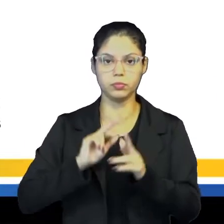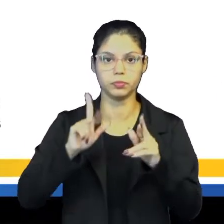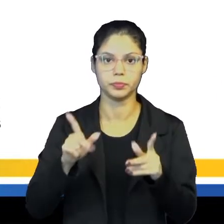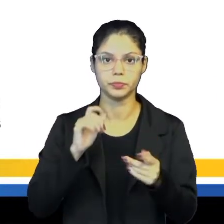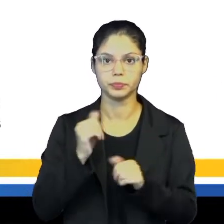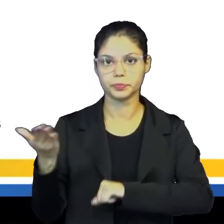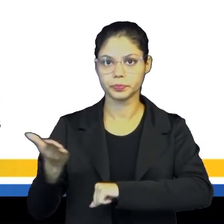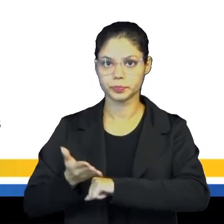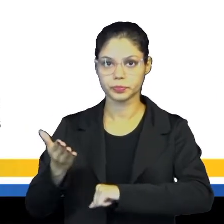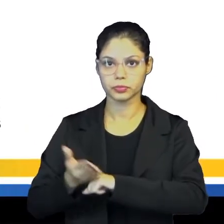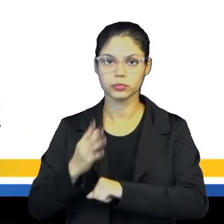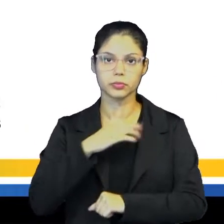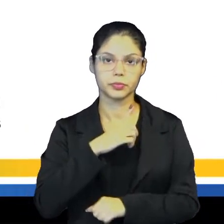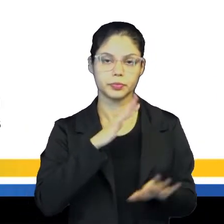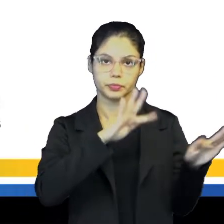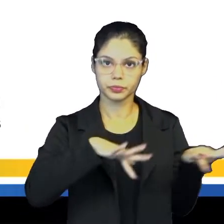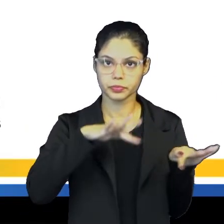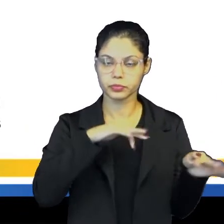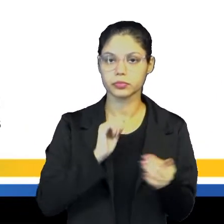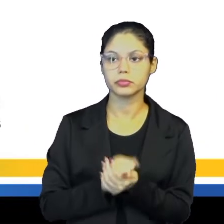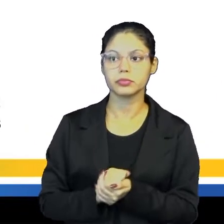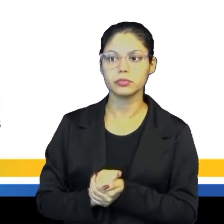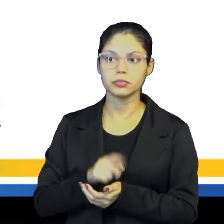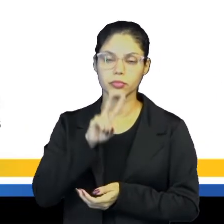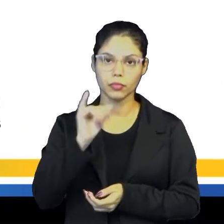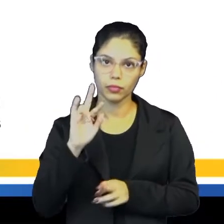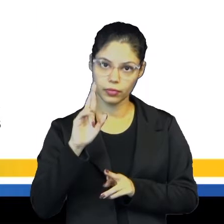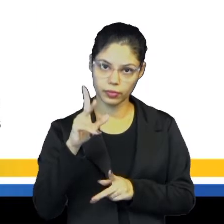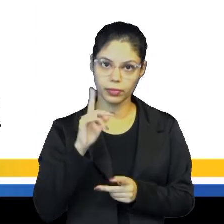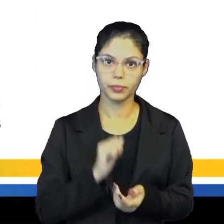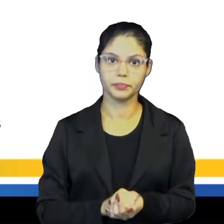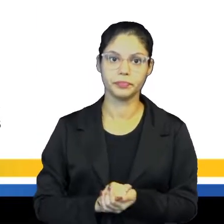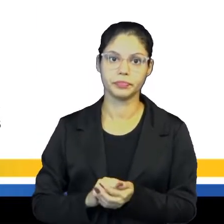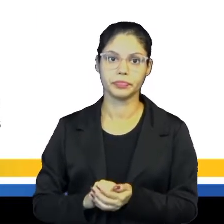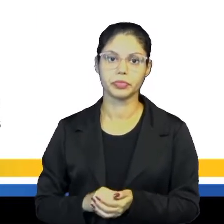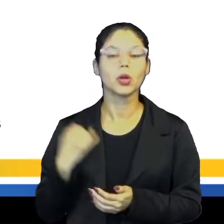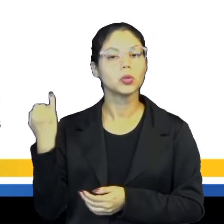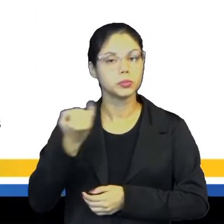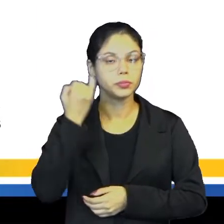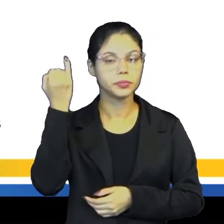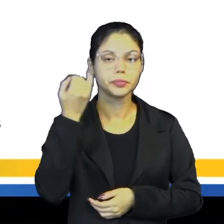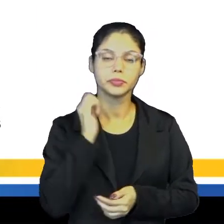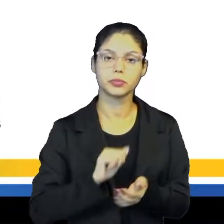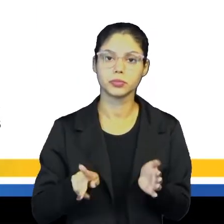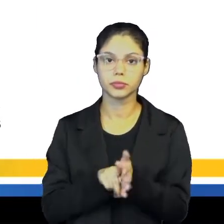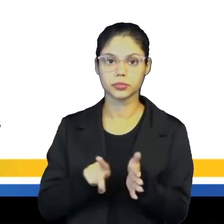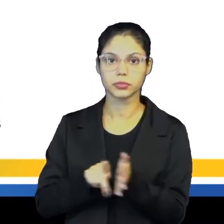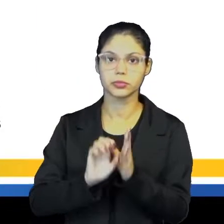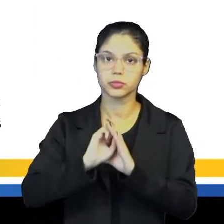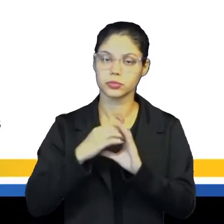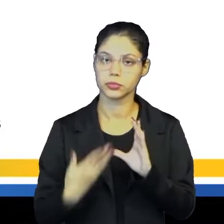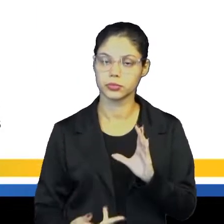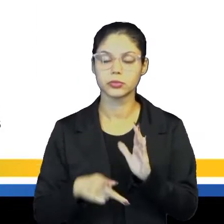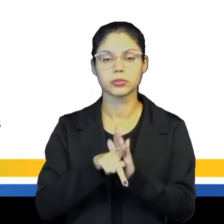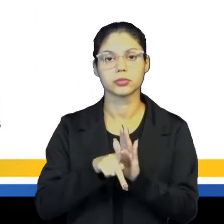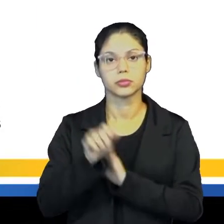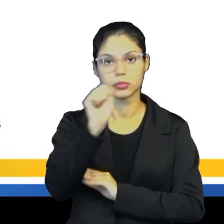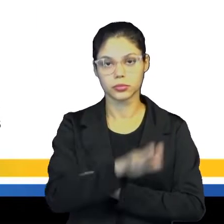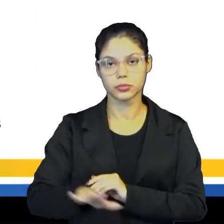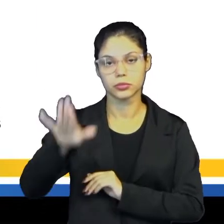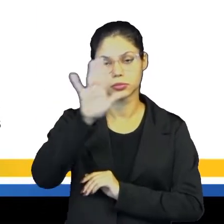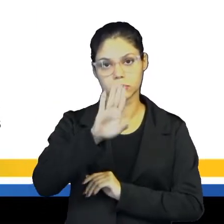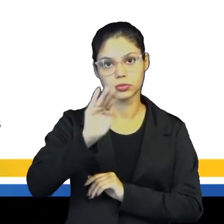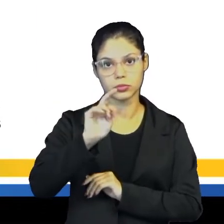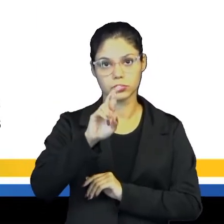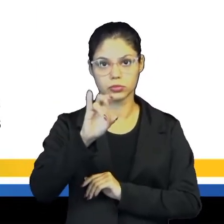entre o mundo moderno e o mundo feudal vão se sobressaindo. Entre os principais aspectos que caracterizavam as monarquias nacionais estão a